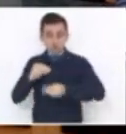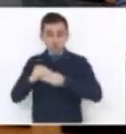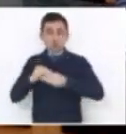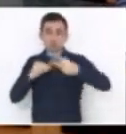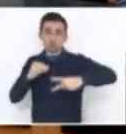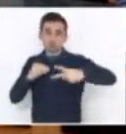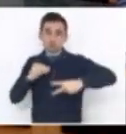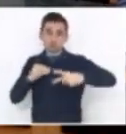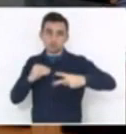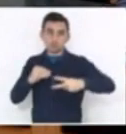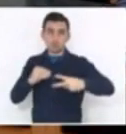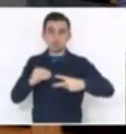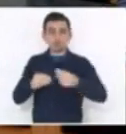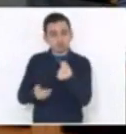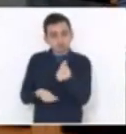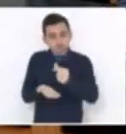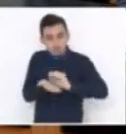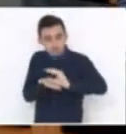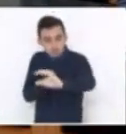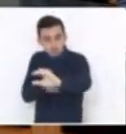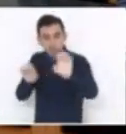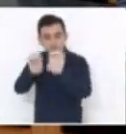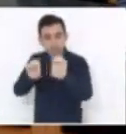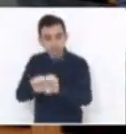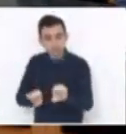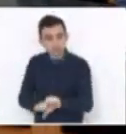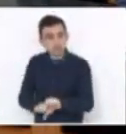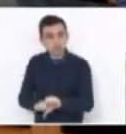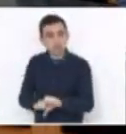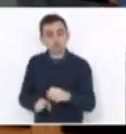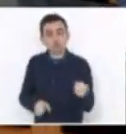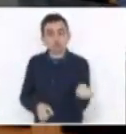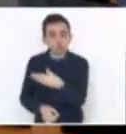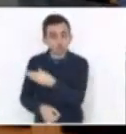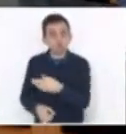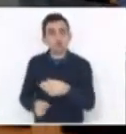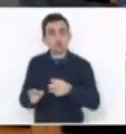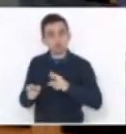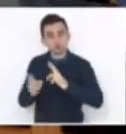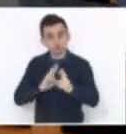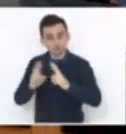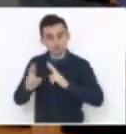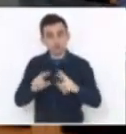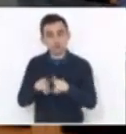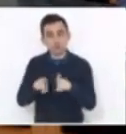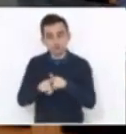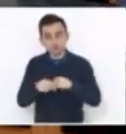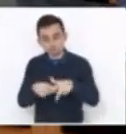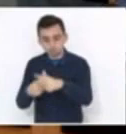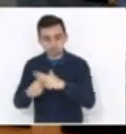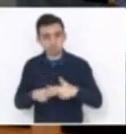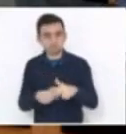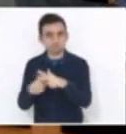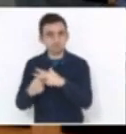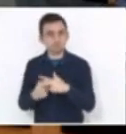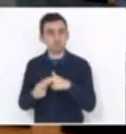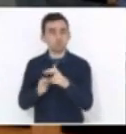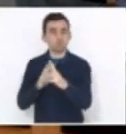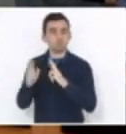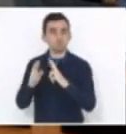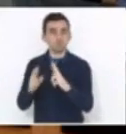infraestrutura, novas rodovias e revitalização de rodovias. Então, nós estamos autorizando,